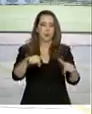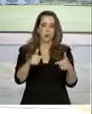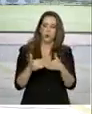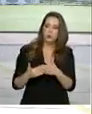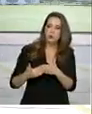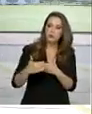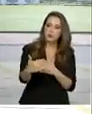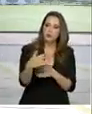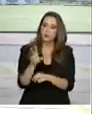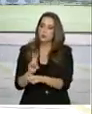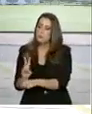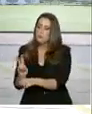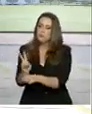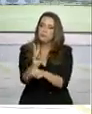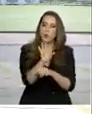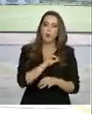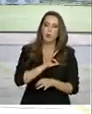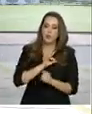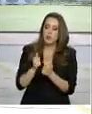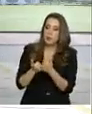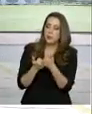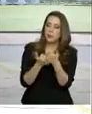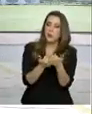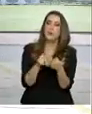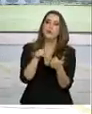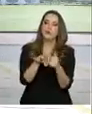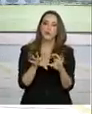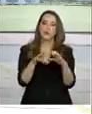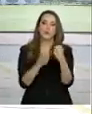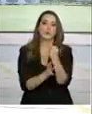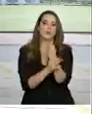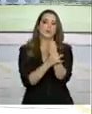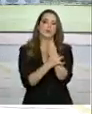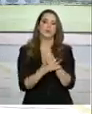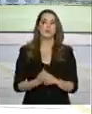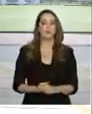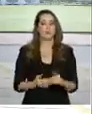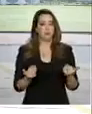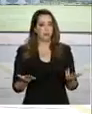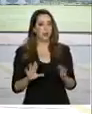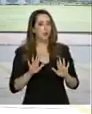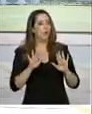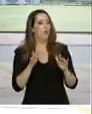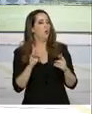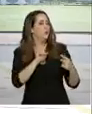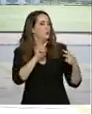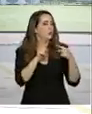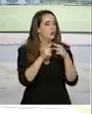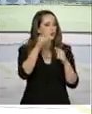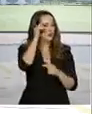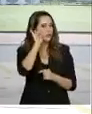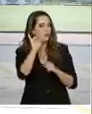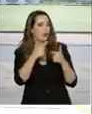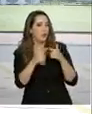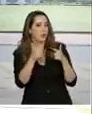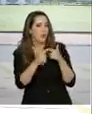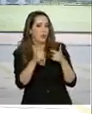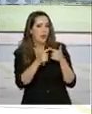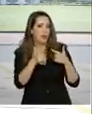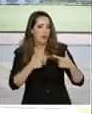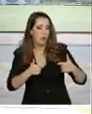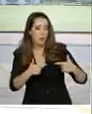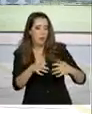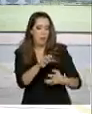policiamento ostensivo, dando apoio às forças de segurança do Estado, com a finalidade de prevenir conflitos agrários